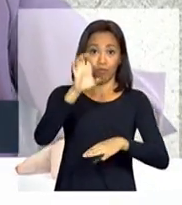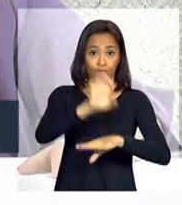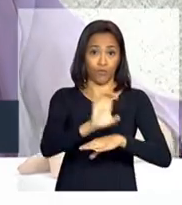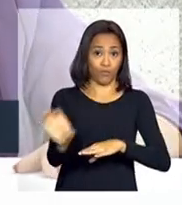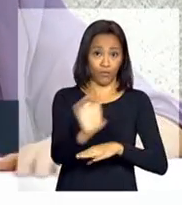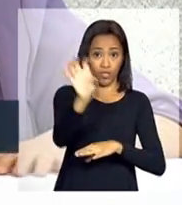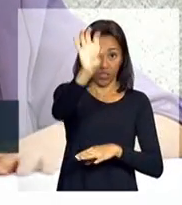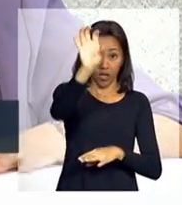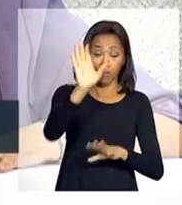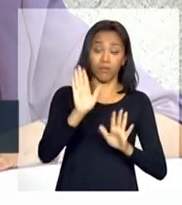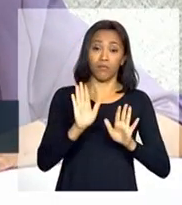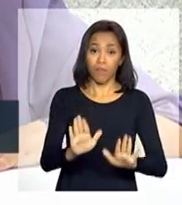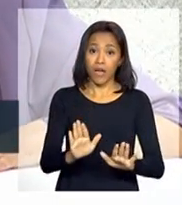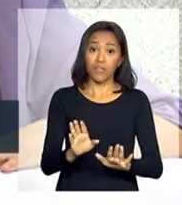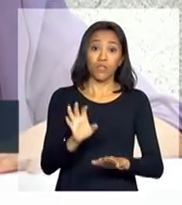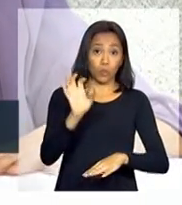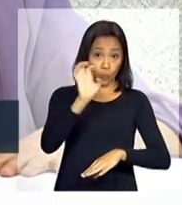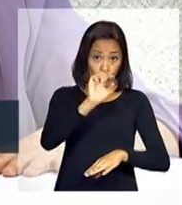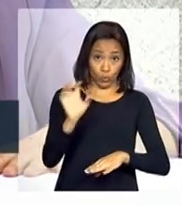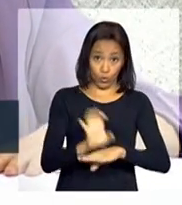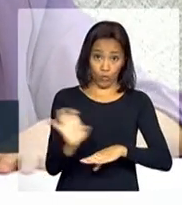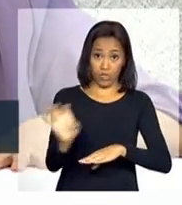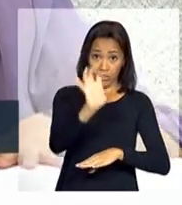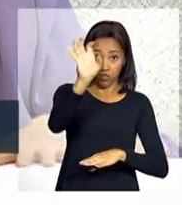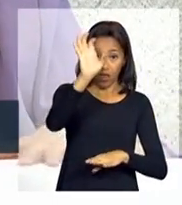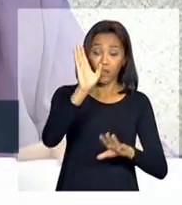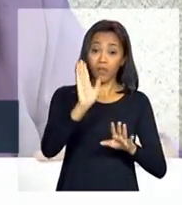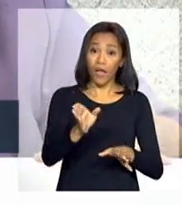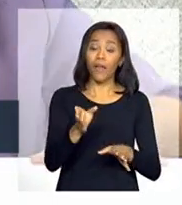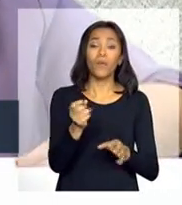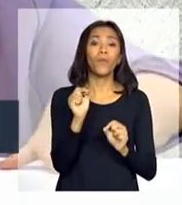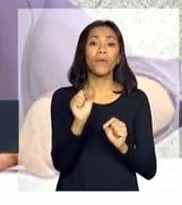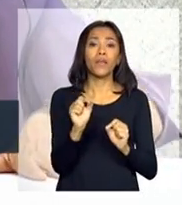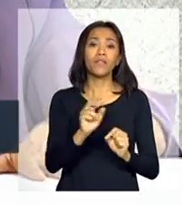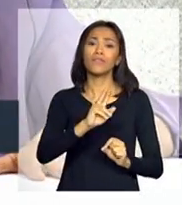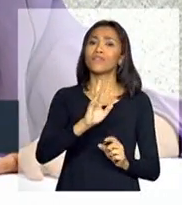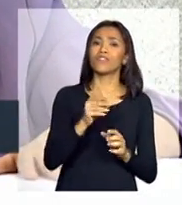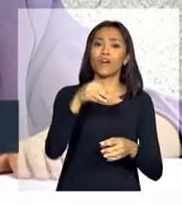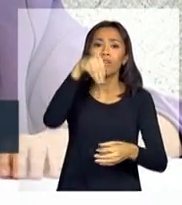contraparte dos estados é uma contraparte de RH.